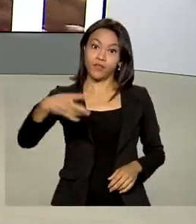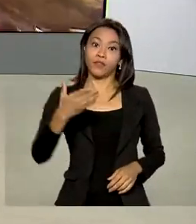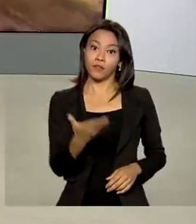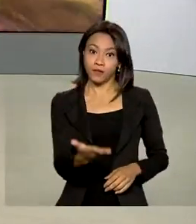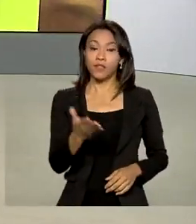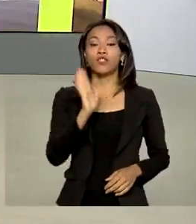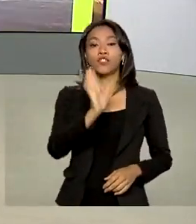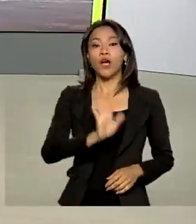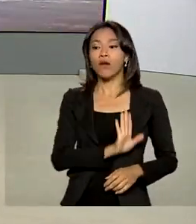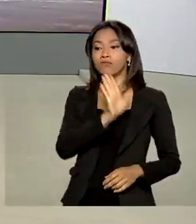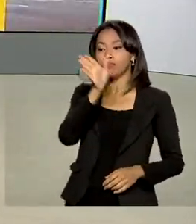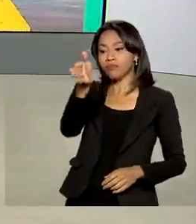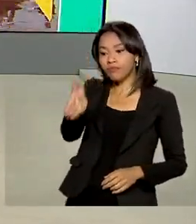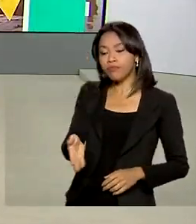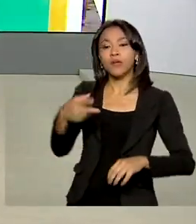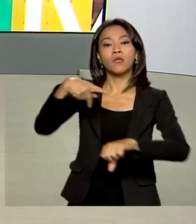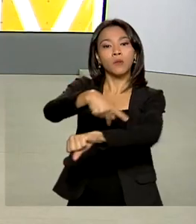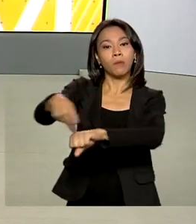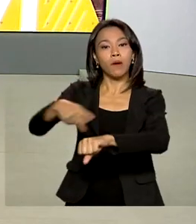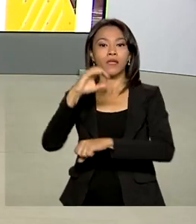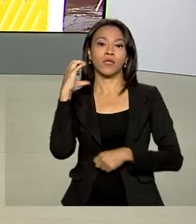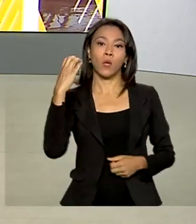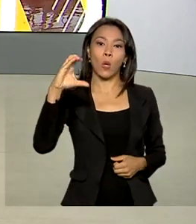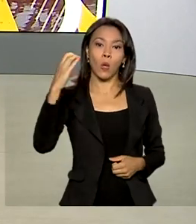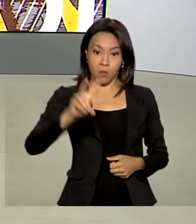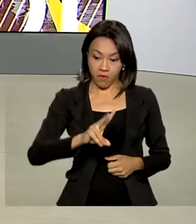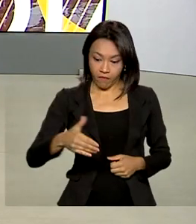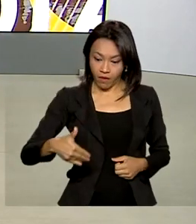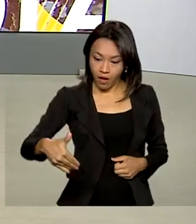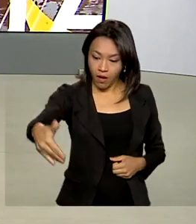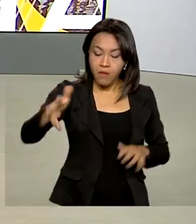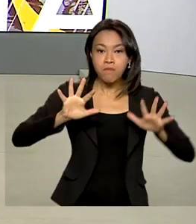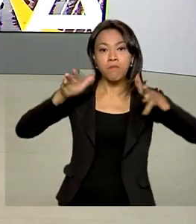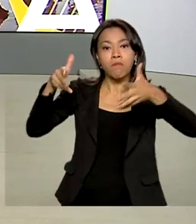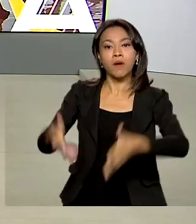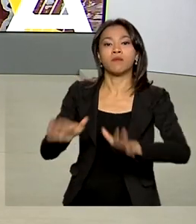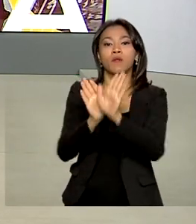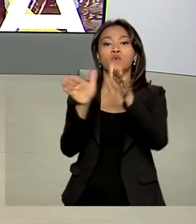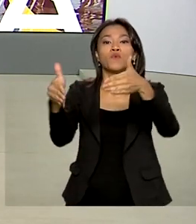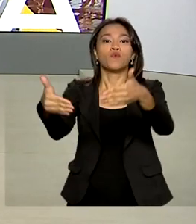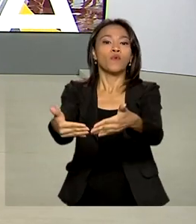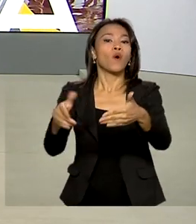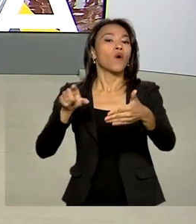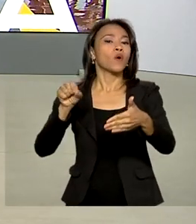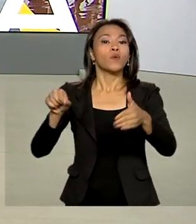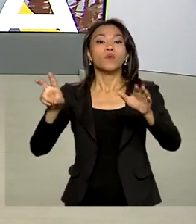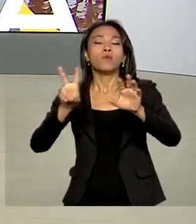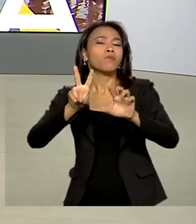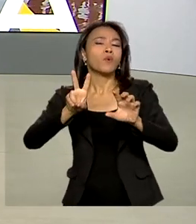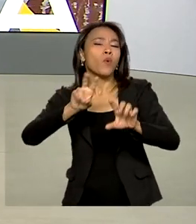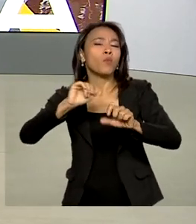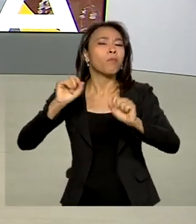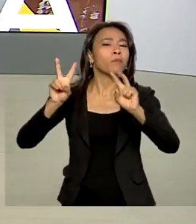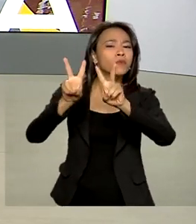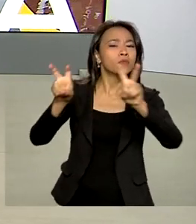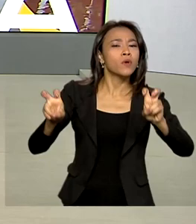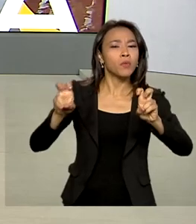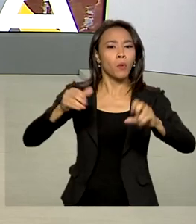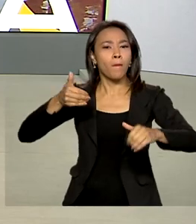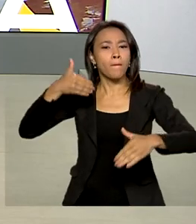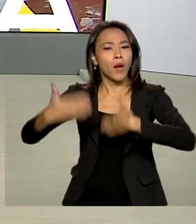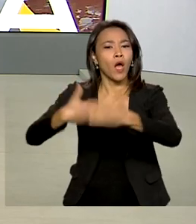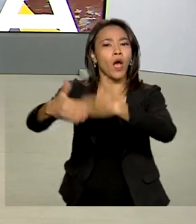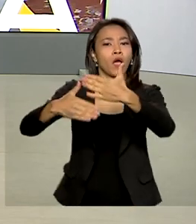já está na Colômbia, onde vai participar do Fórum para o Progresso e Desenvolvimento da América do Sul, o ProSul.